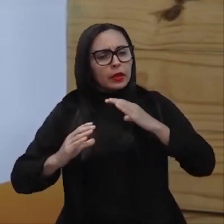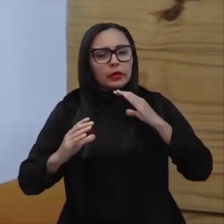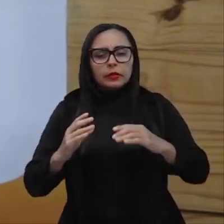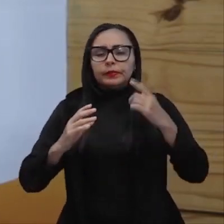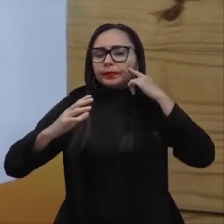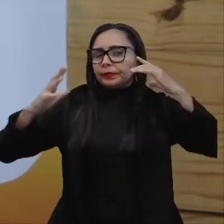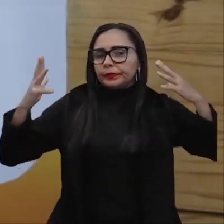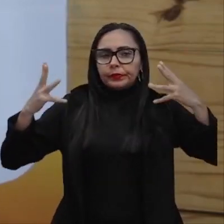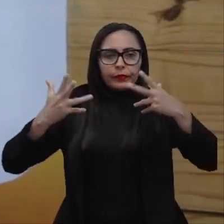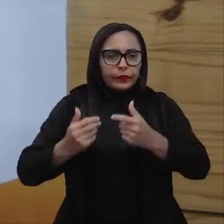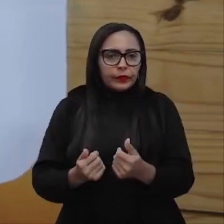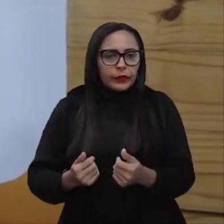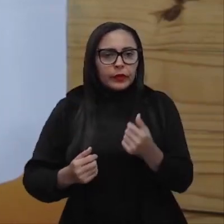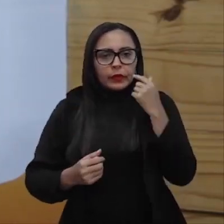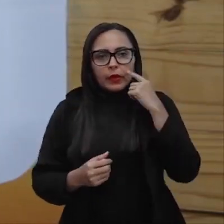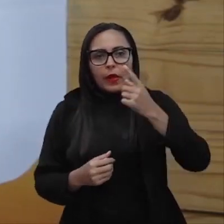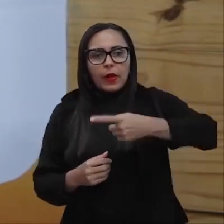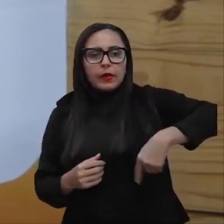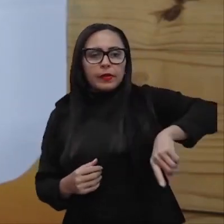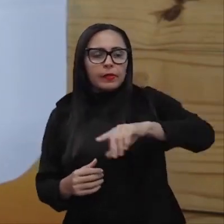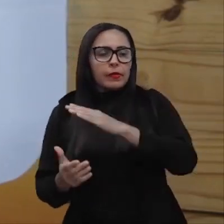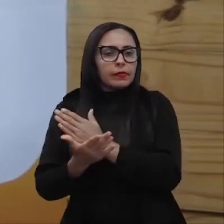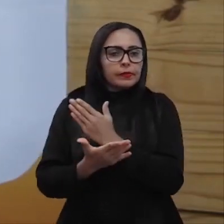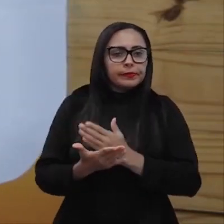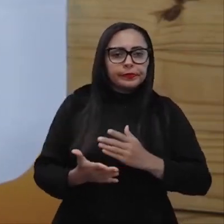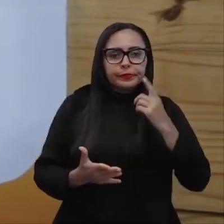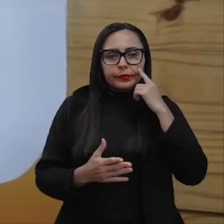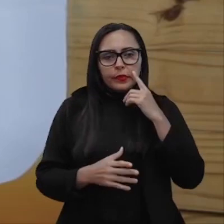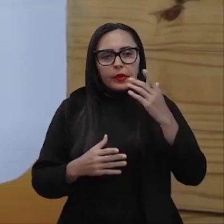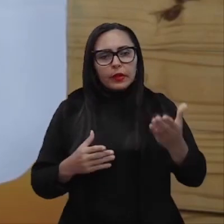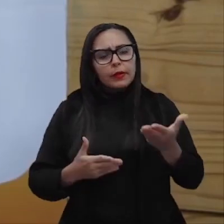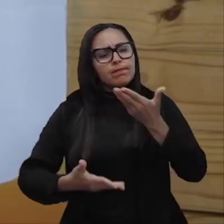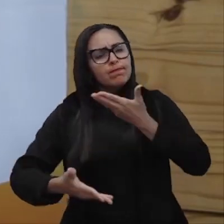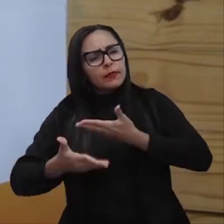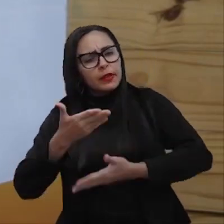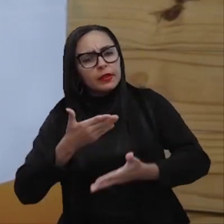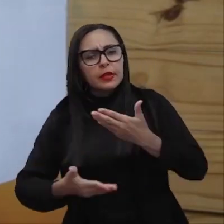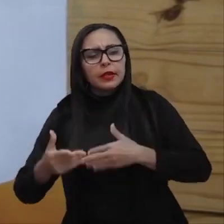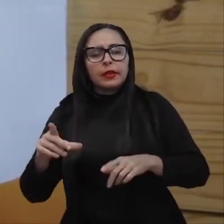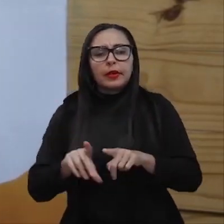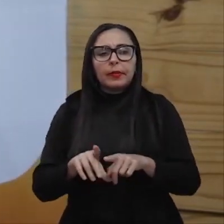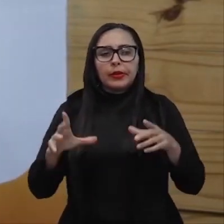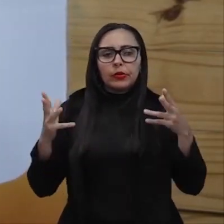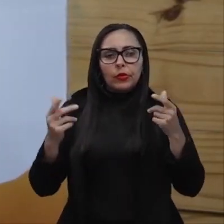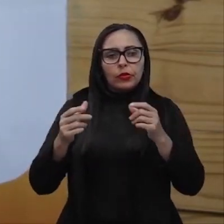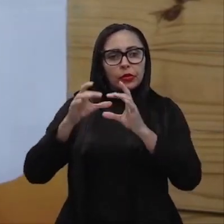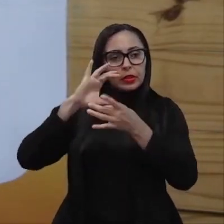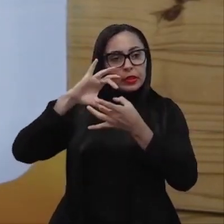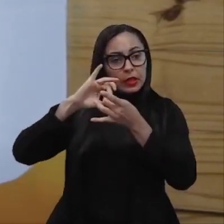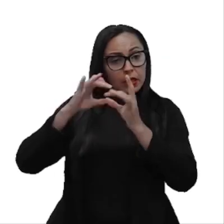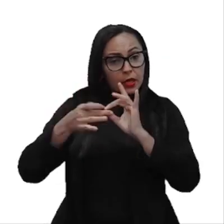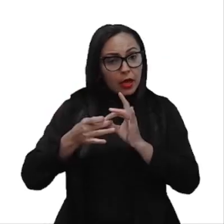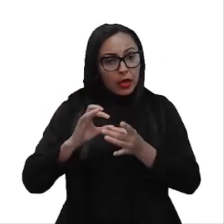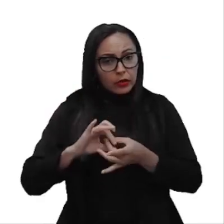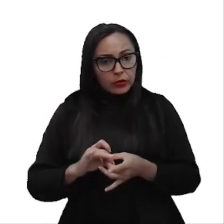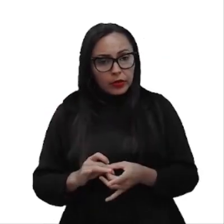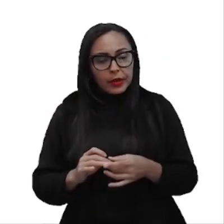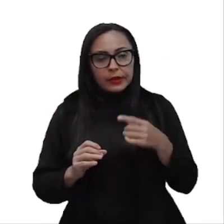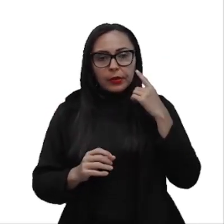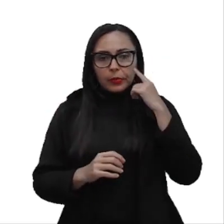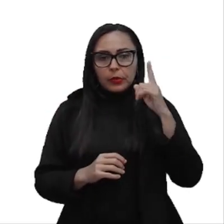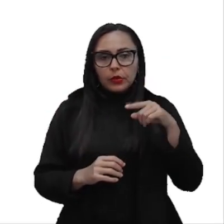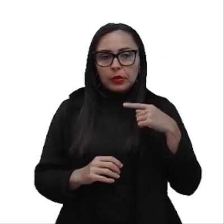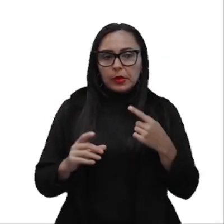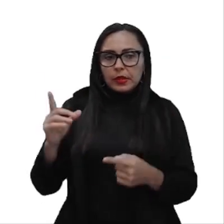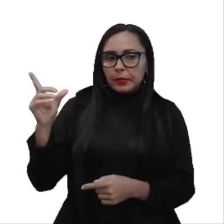com as requisições, é que vai gerenciar onde são todos interligados. Então, esse próximo etapa aí está mostrando,